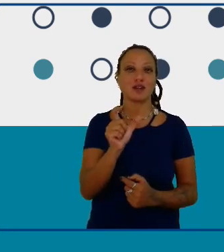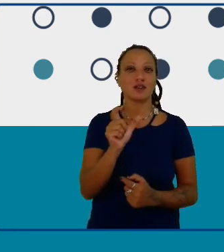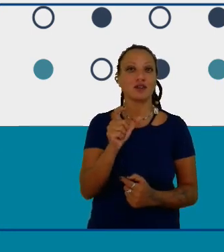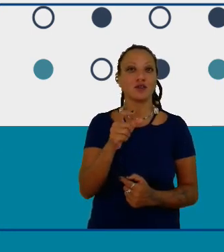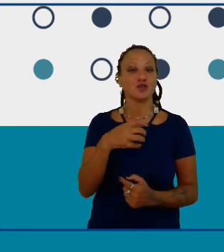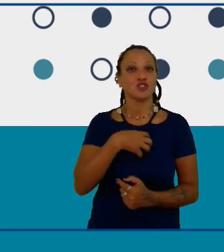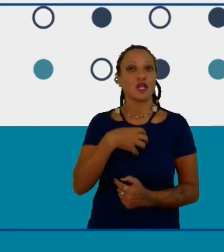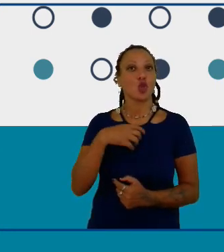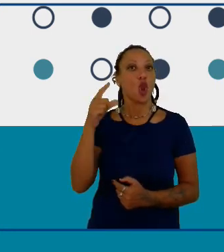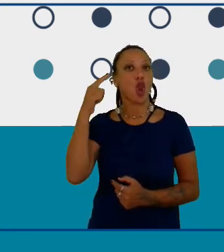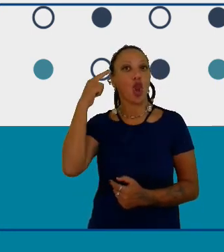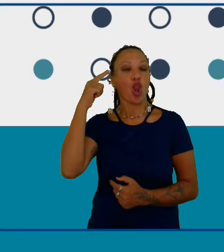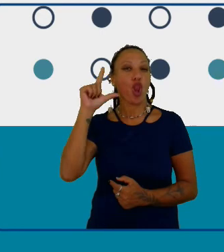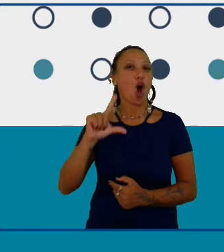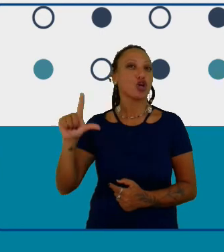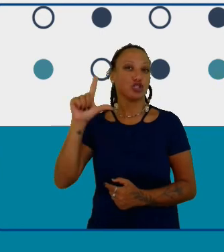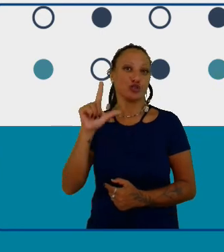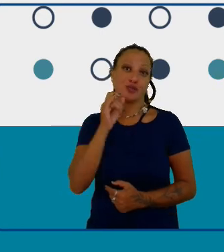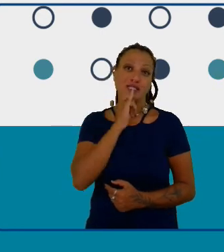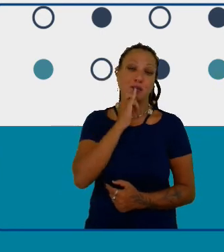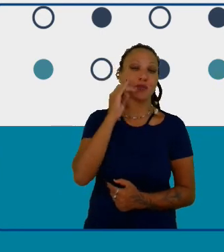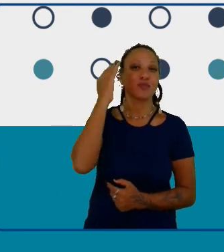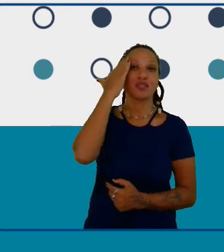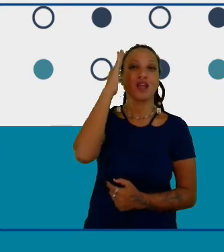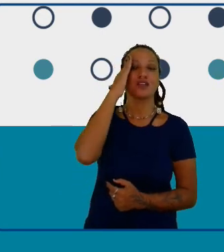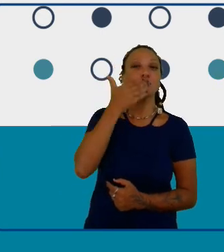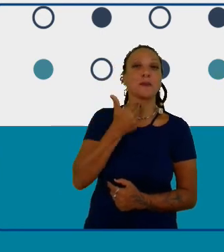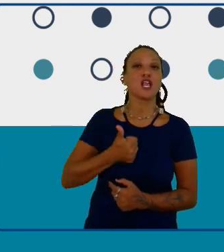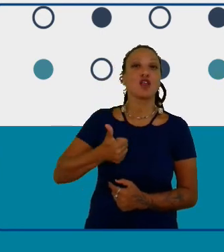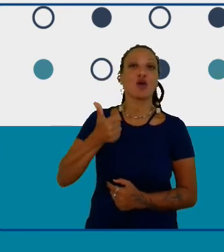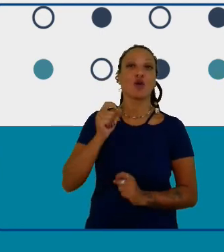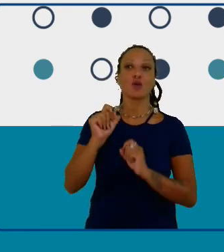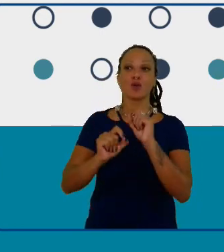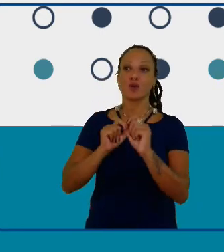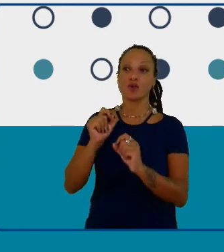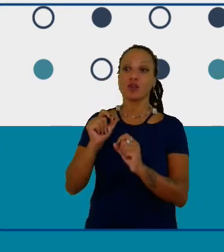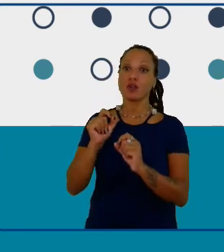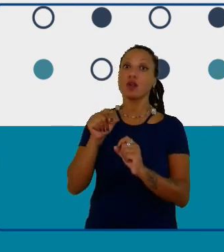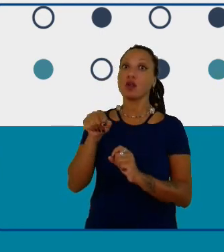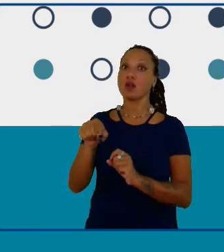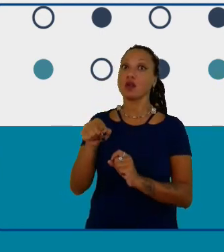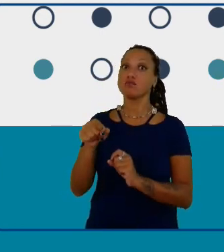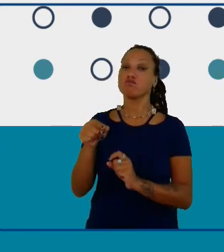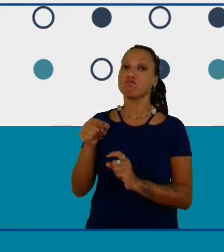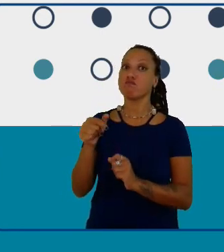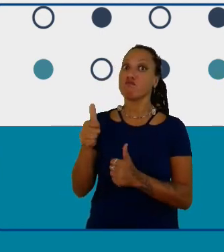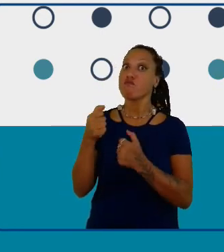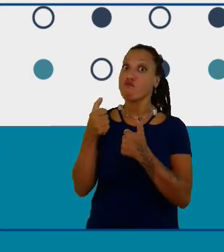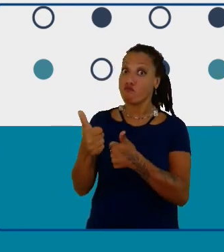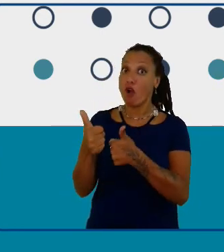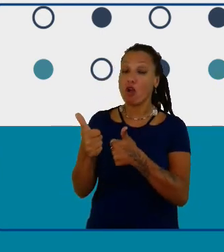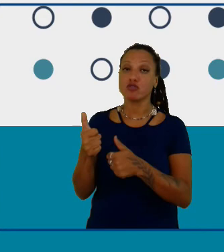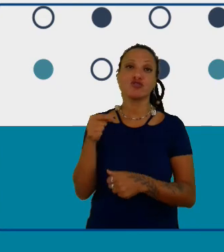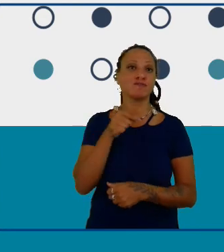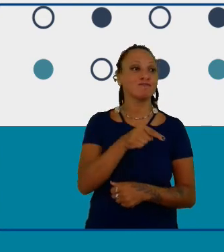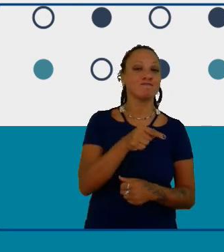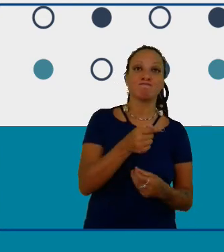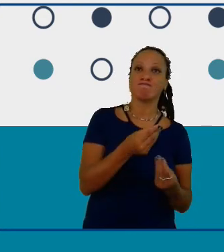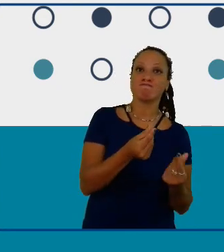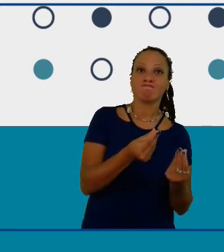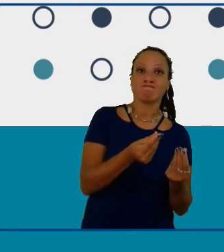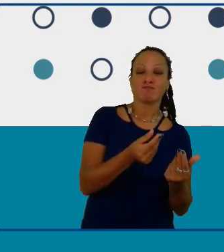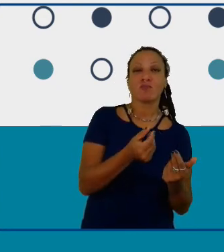consegue entender melhor os pontos fortes e onde você deve investir um tempo maior para uma infraestrutura que